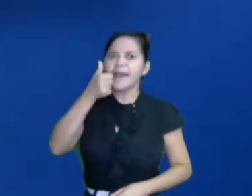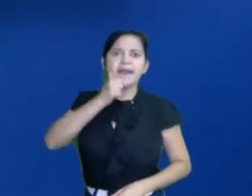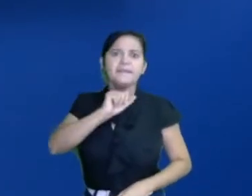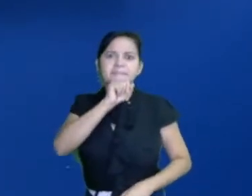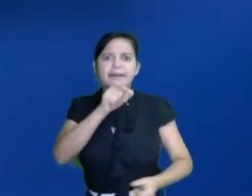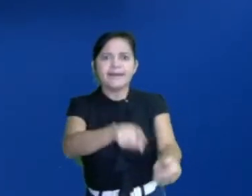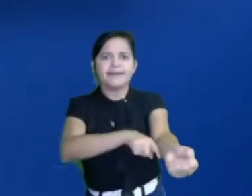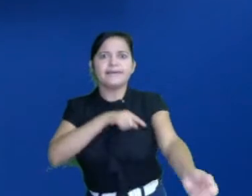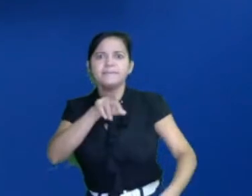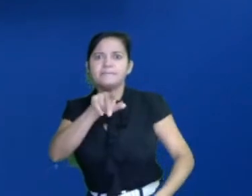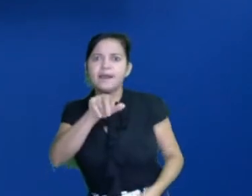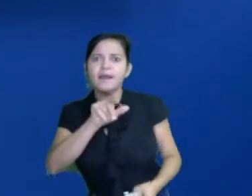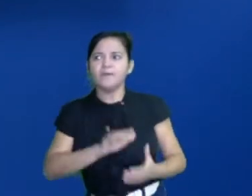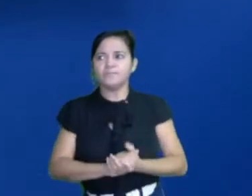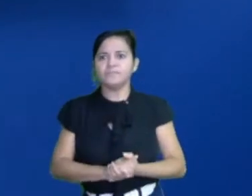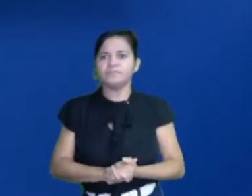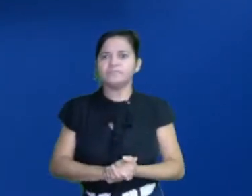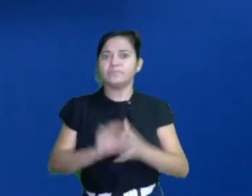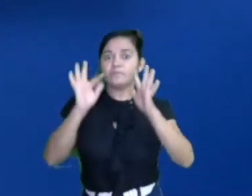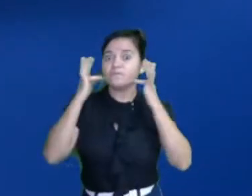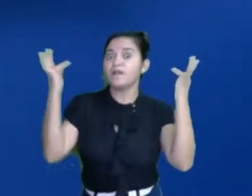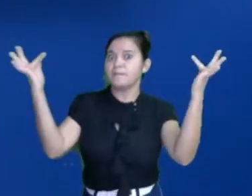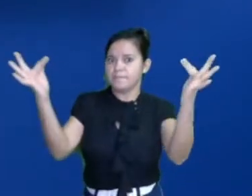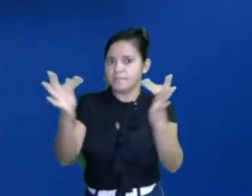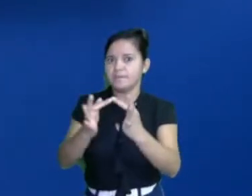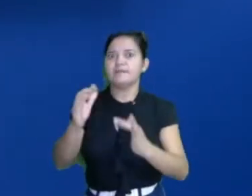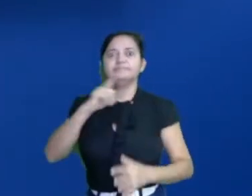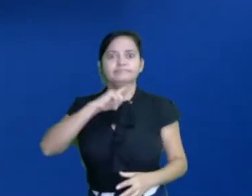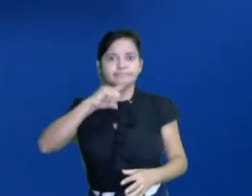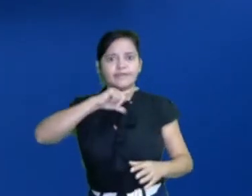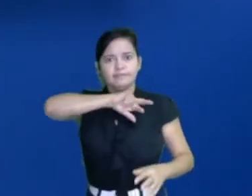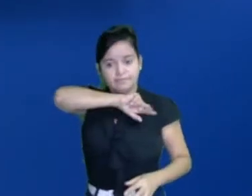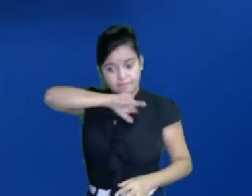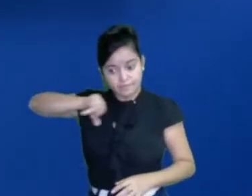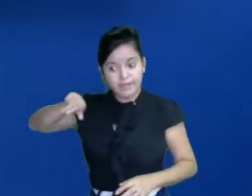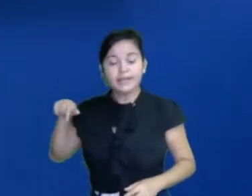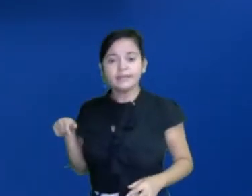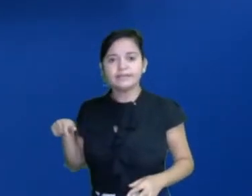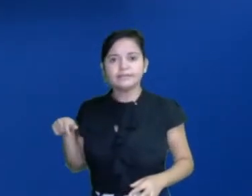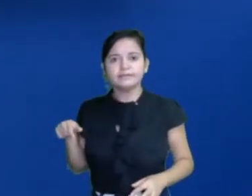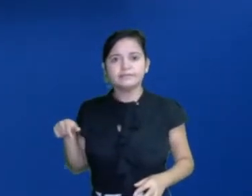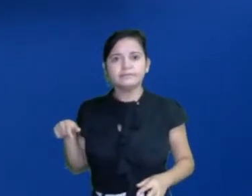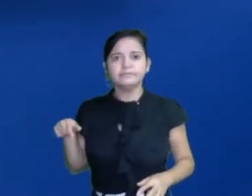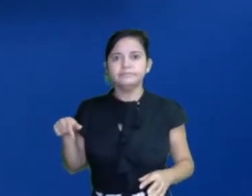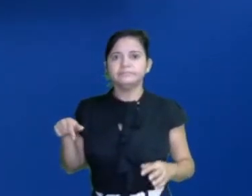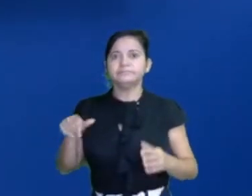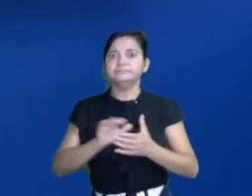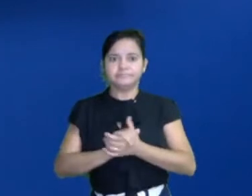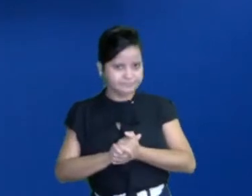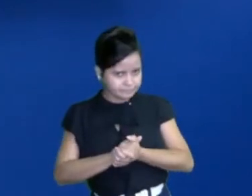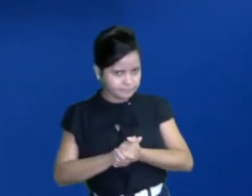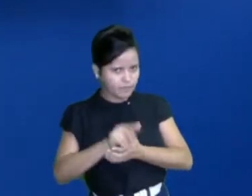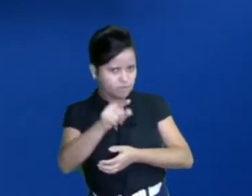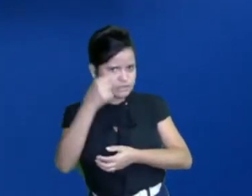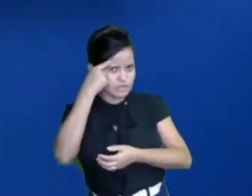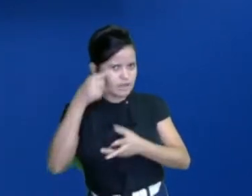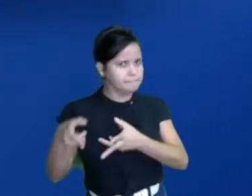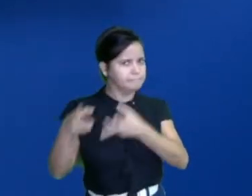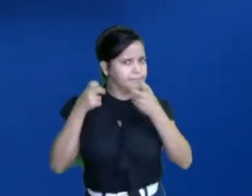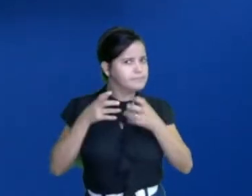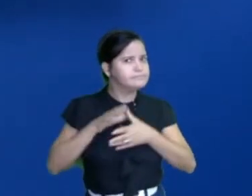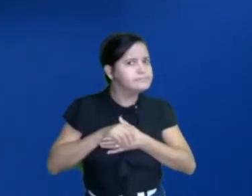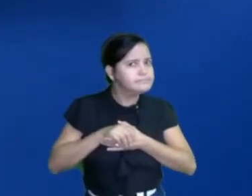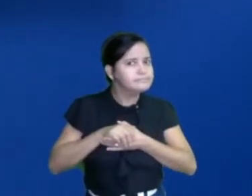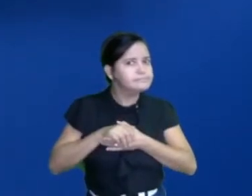irmãos. Tem famílias que são constituídas de uma forma diferenciada, de uma forma diferente. Você já percebeu?